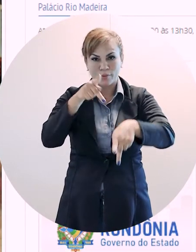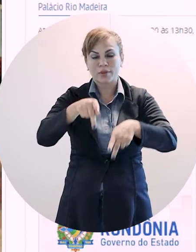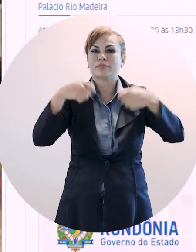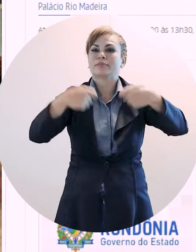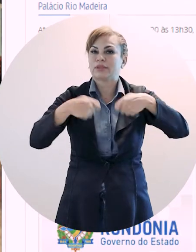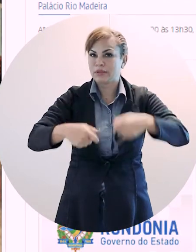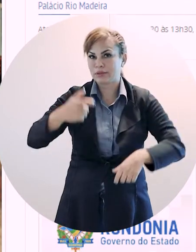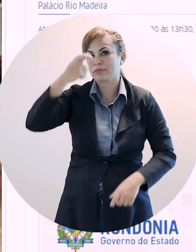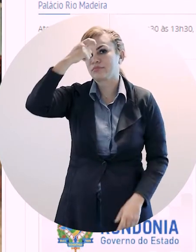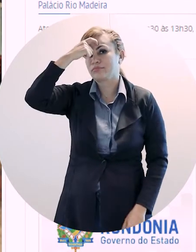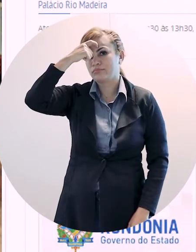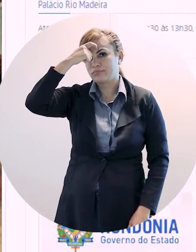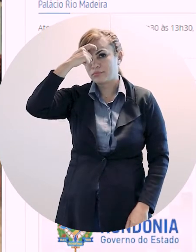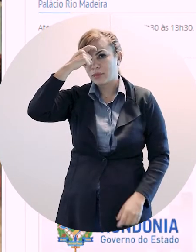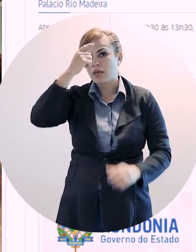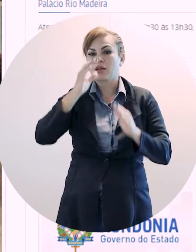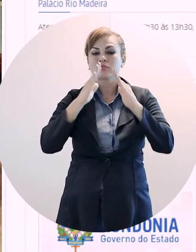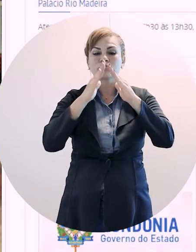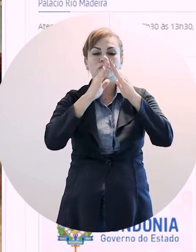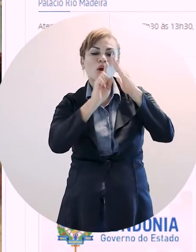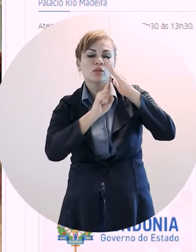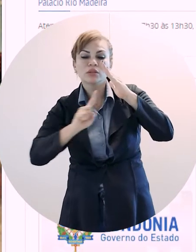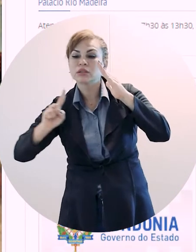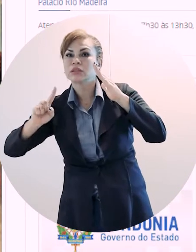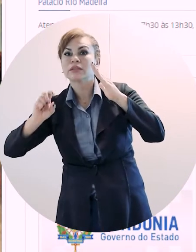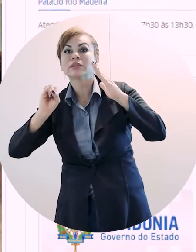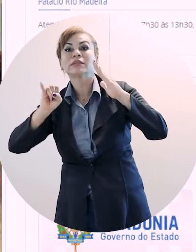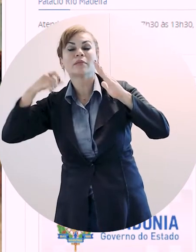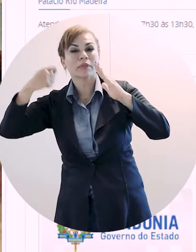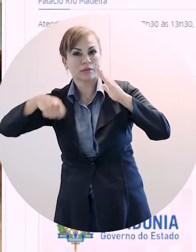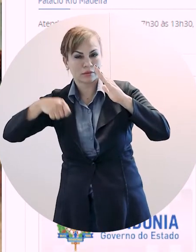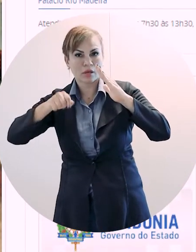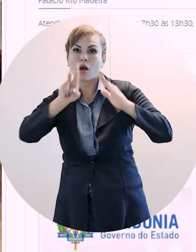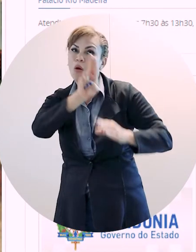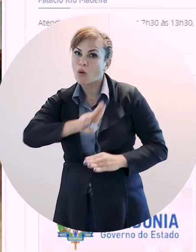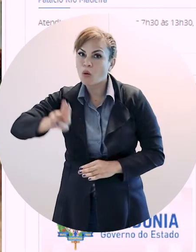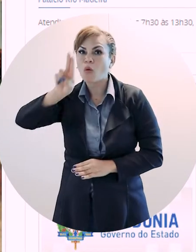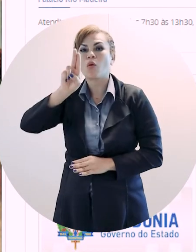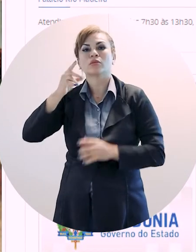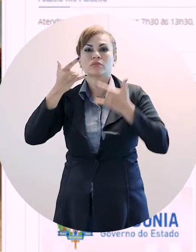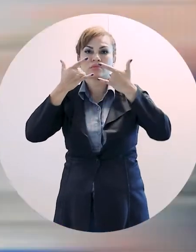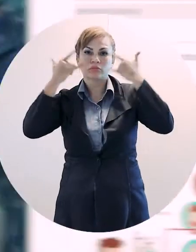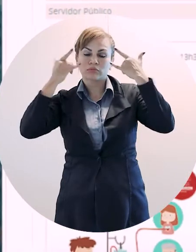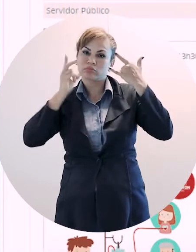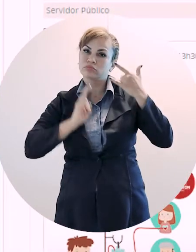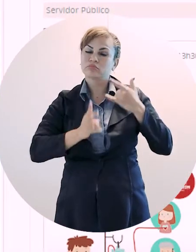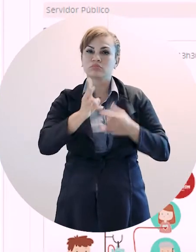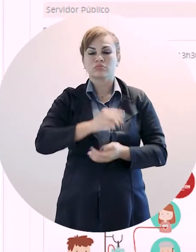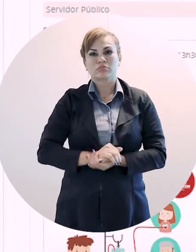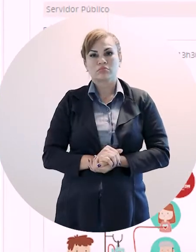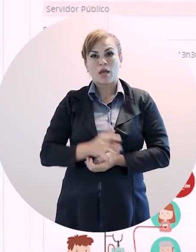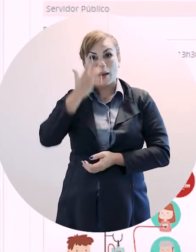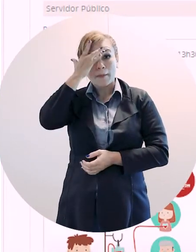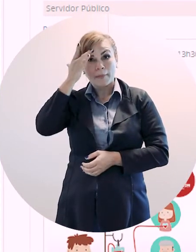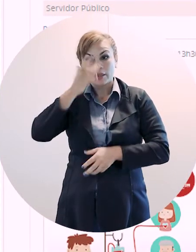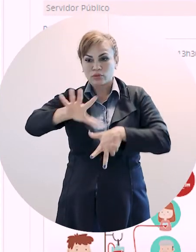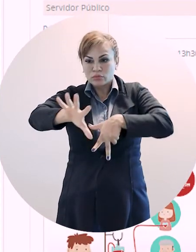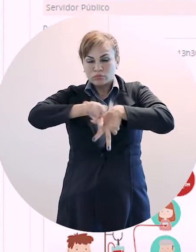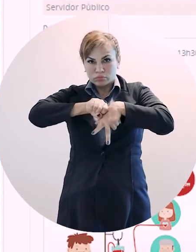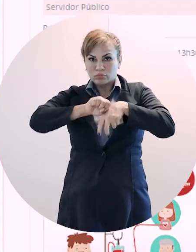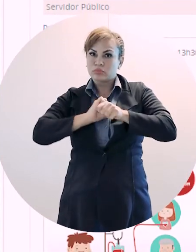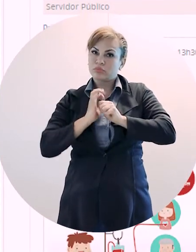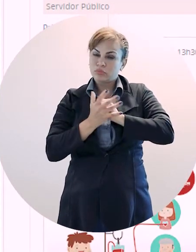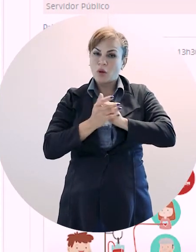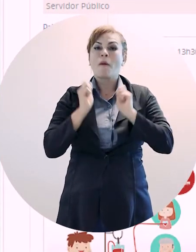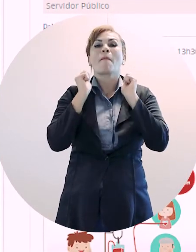precisa se conscientizar, saindo de casa somente se necessário, fazendo uso de máscaras. Pessoas que contraíram Covid